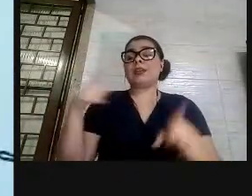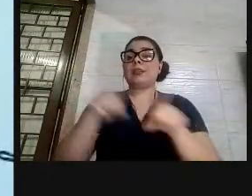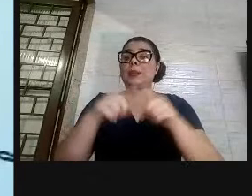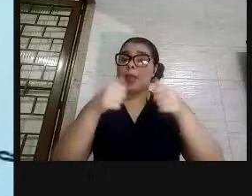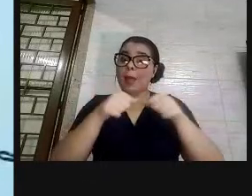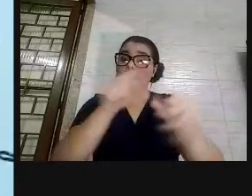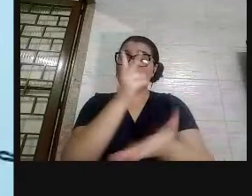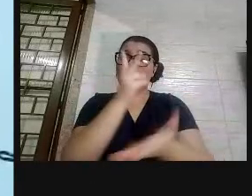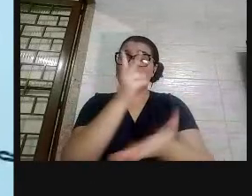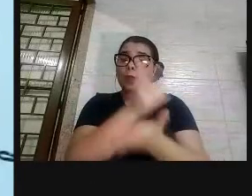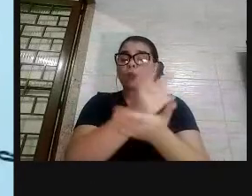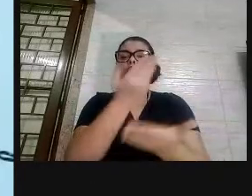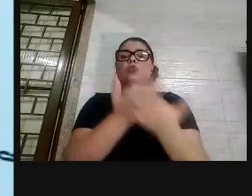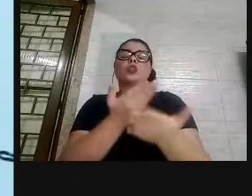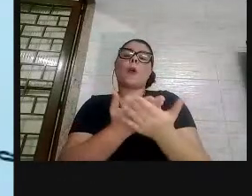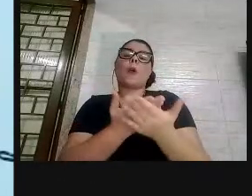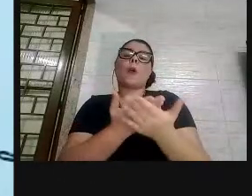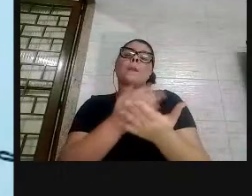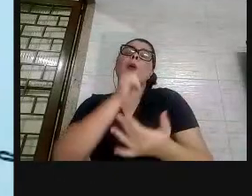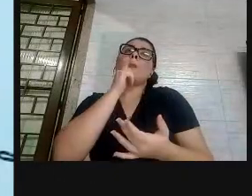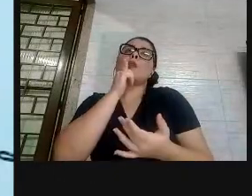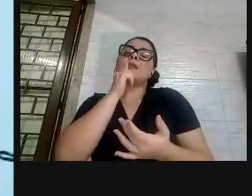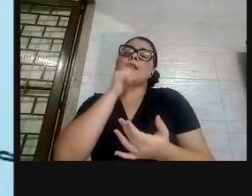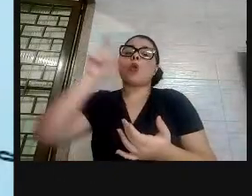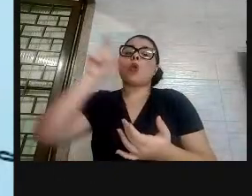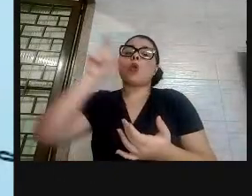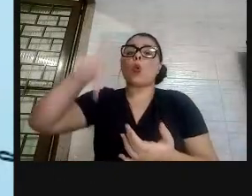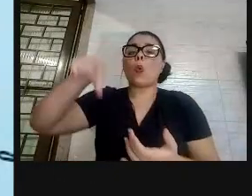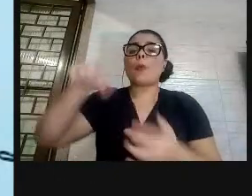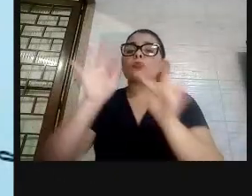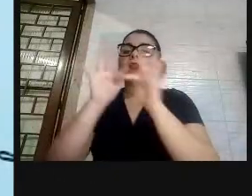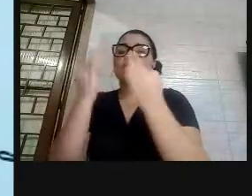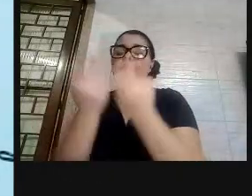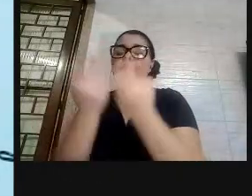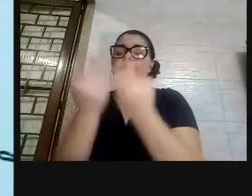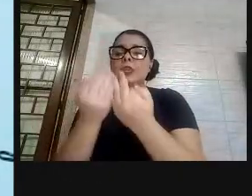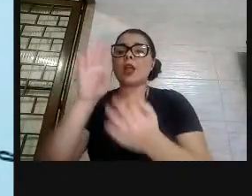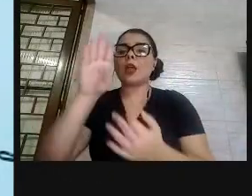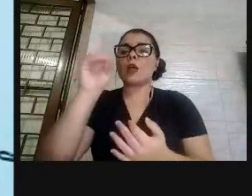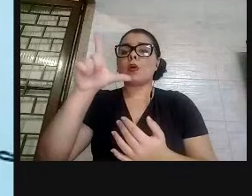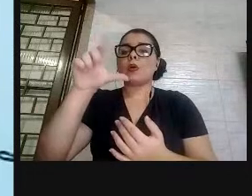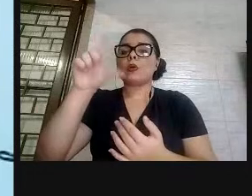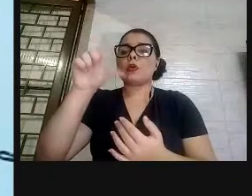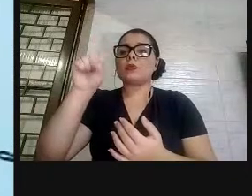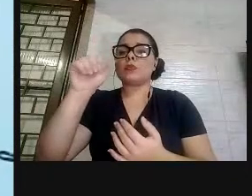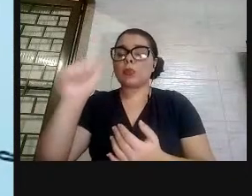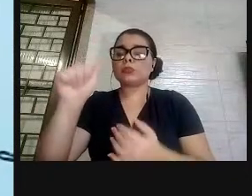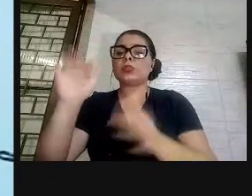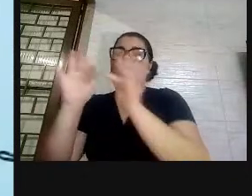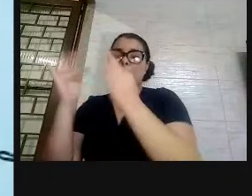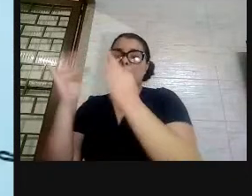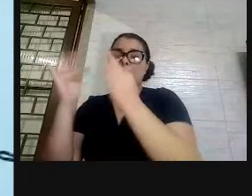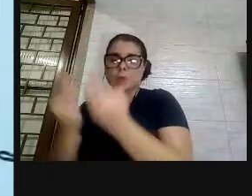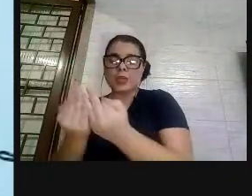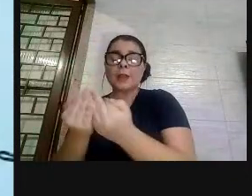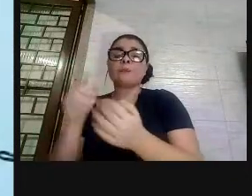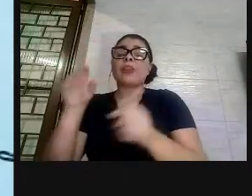O Bolsa Família, por exemplo, é um programa que fazia com que as famílias garantissem seus filhos na escola,